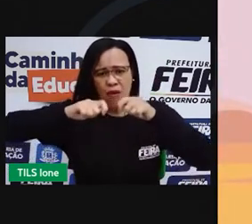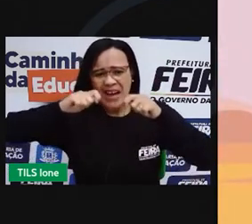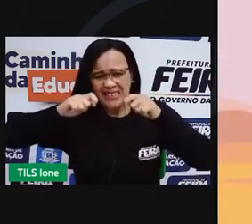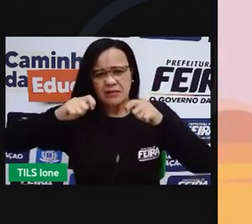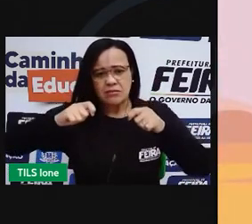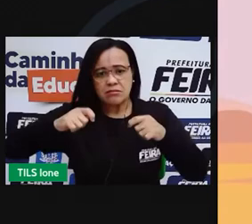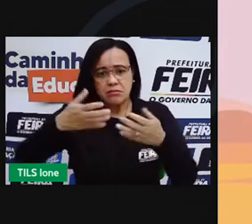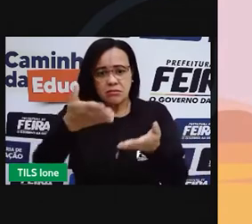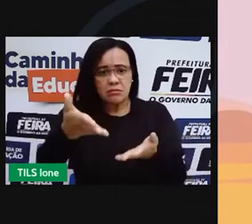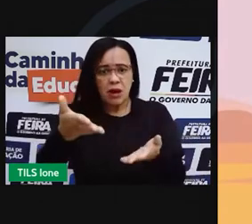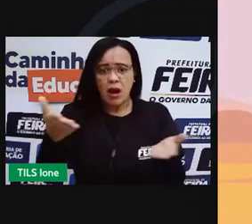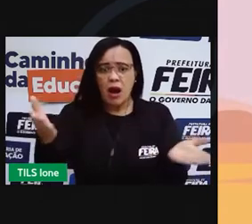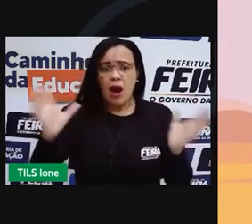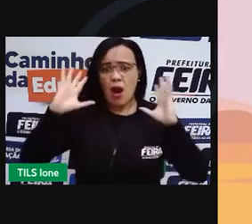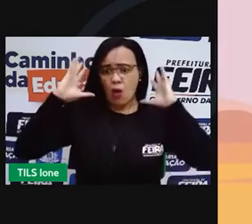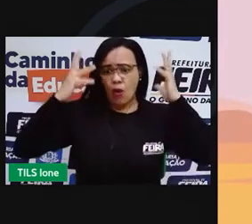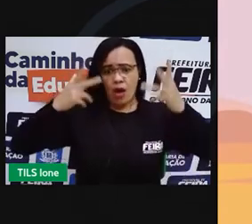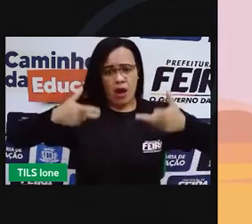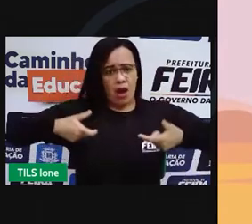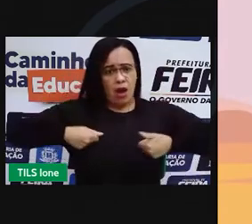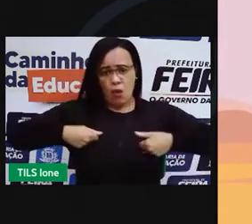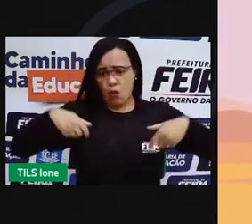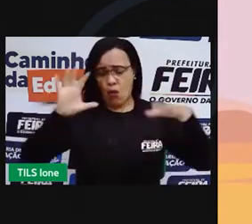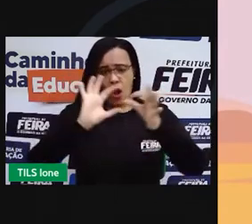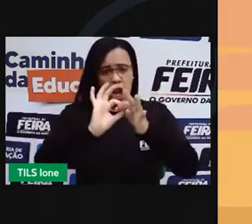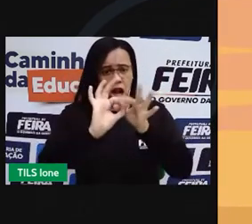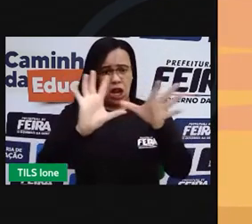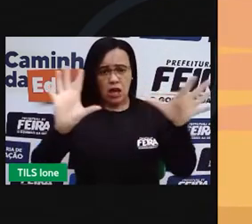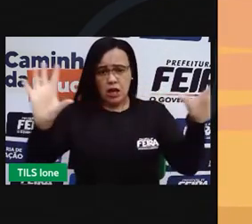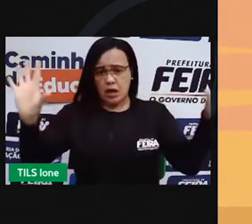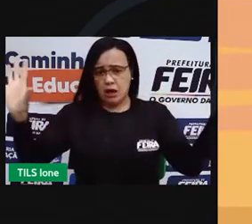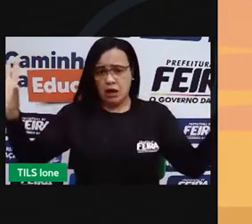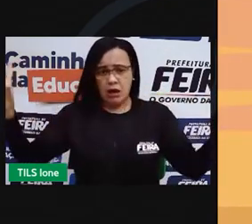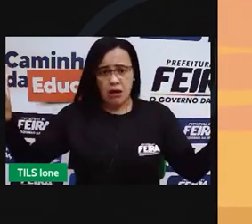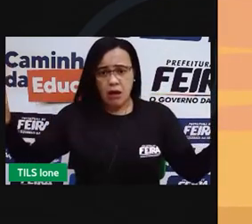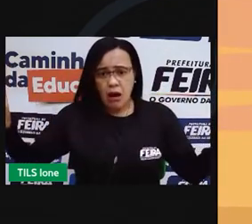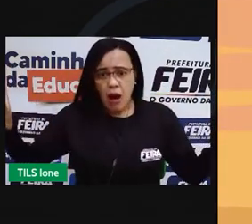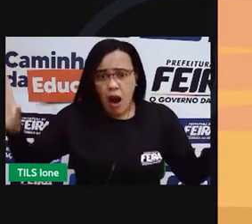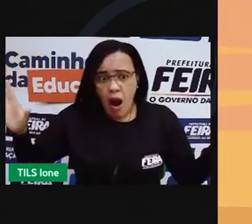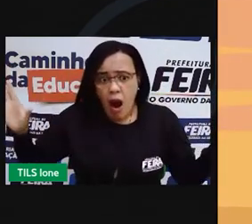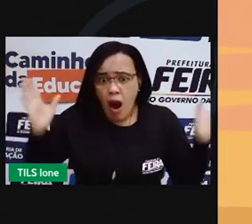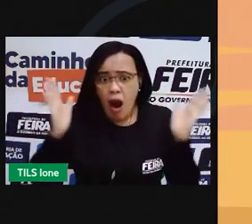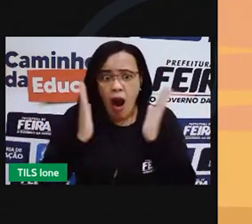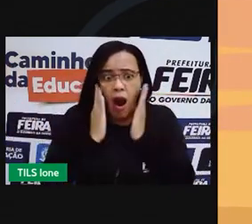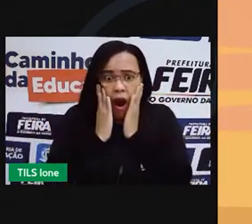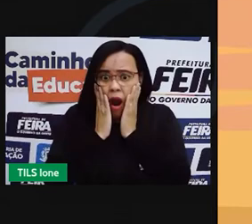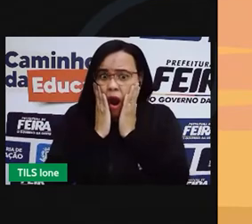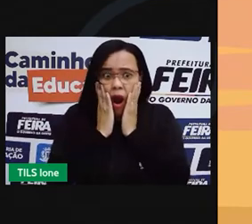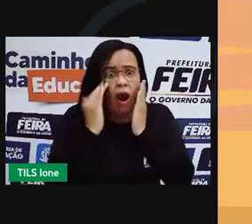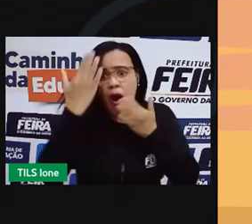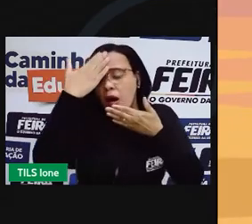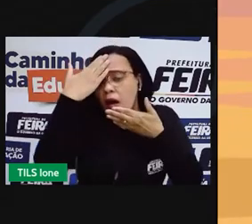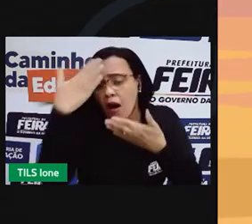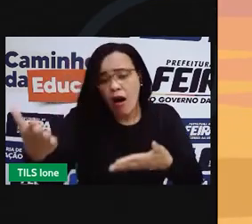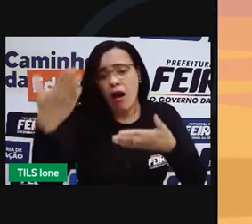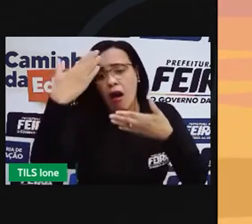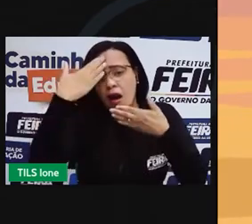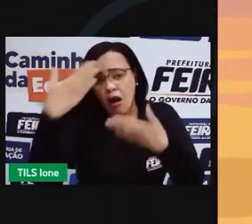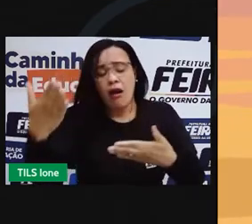O leão então cai no chão, livre da armadilha. Muito obrigado, meu amigo.